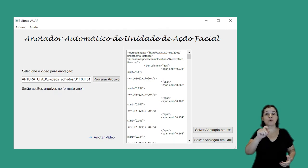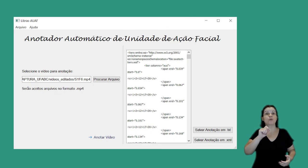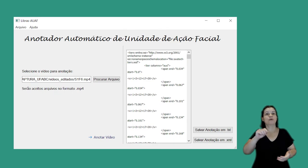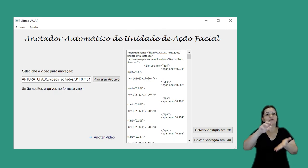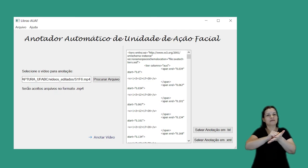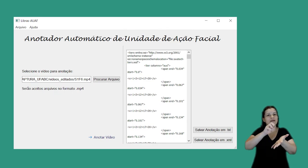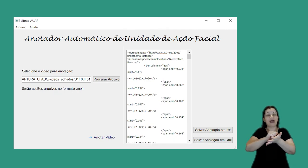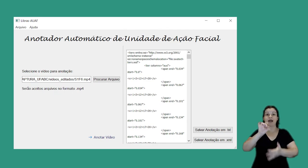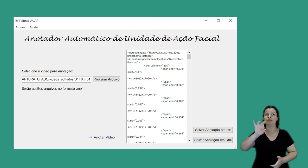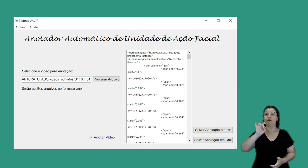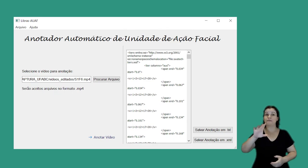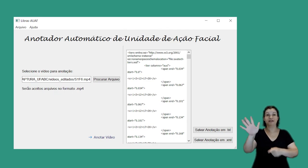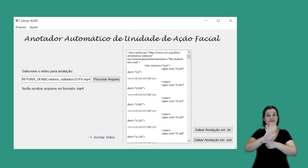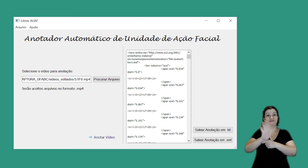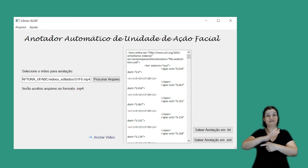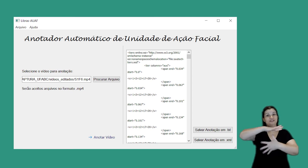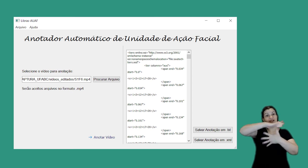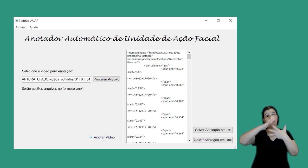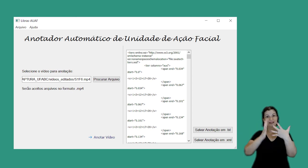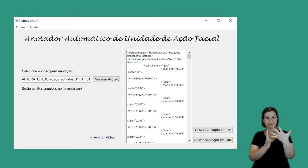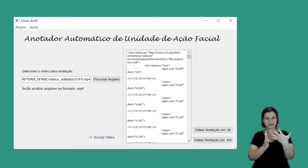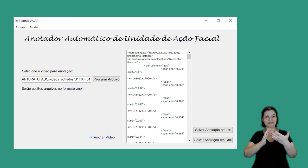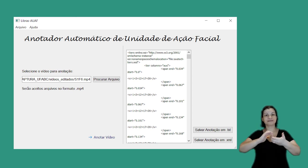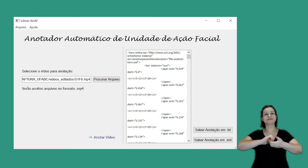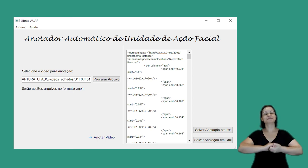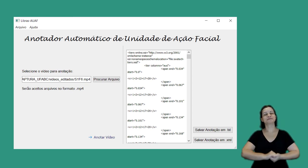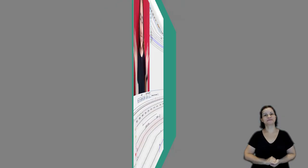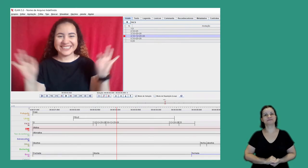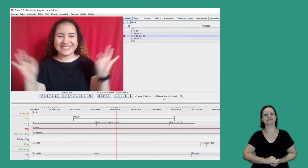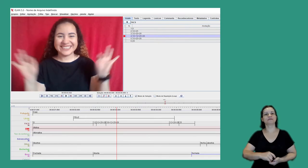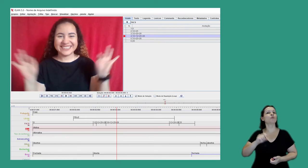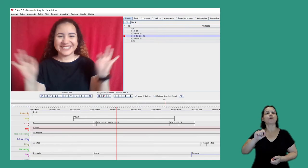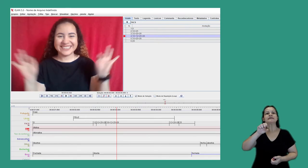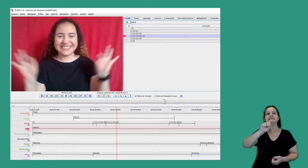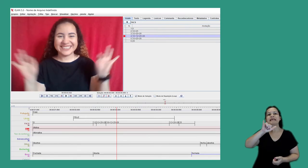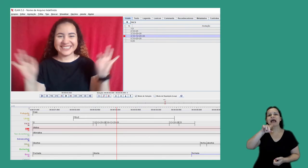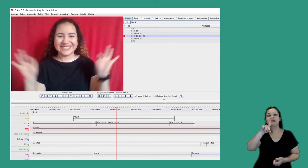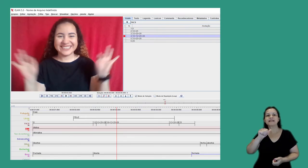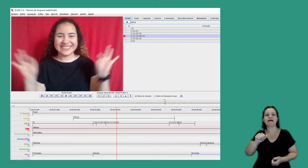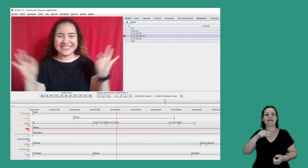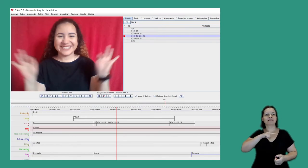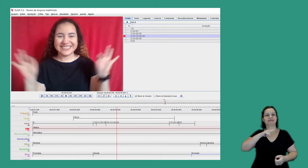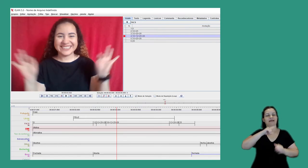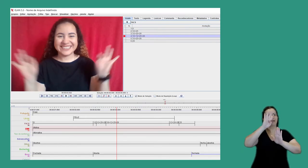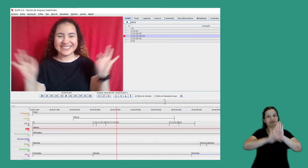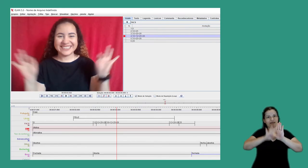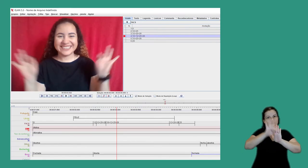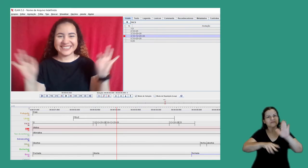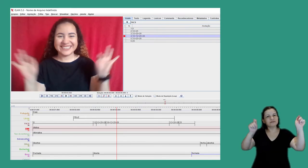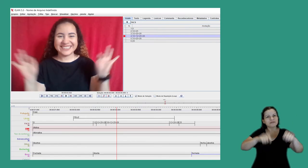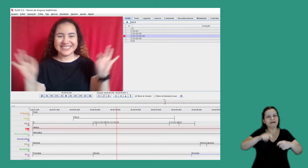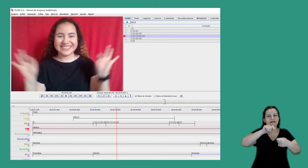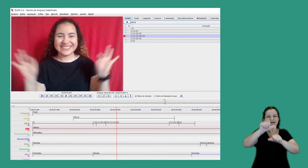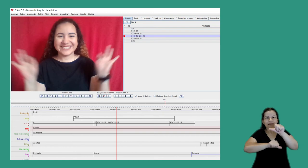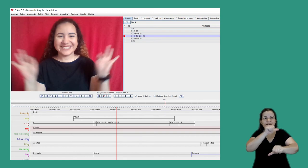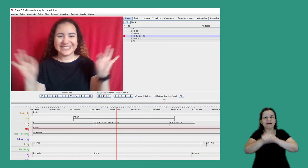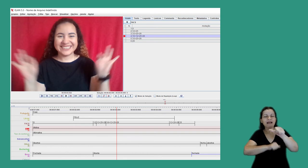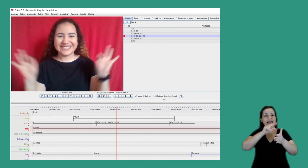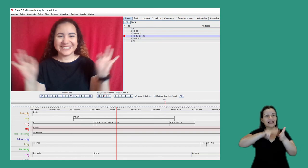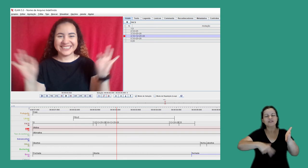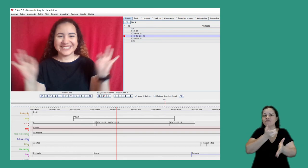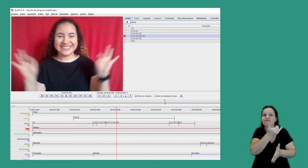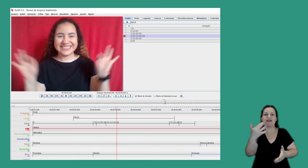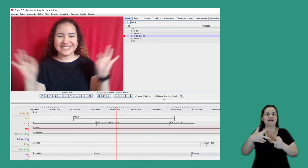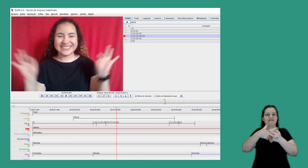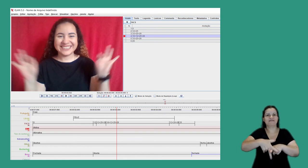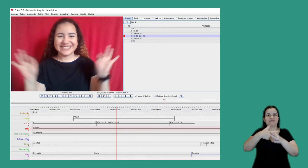resultando na anotação automática de vídeos em libras. A saída do método é um arquivo de texto que pode ser transformado e